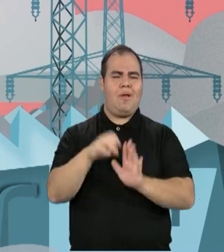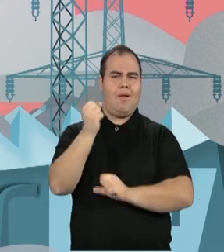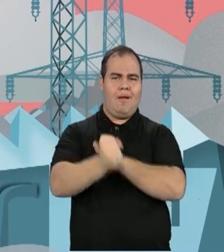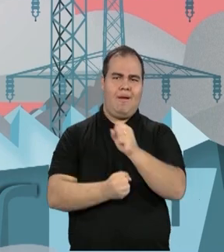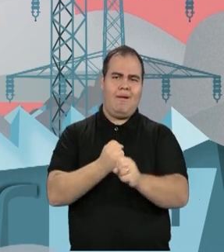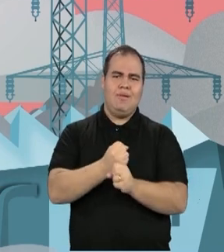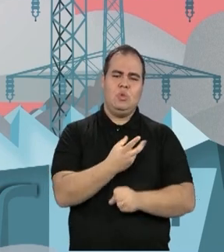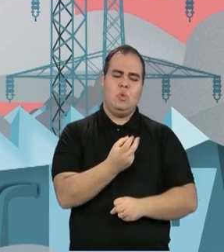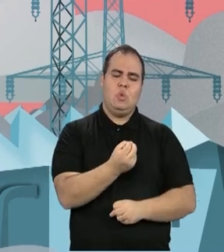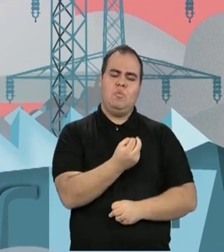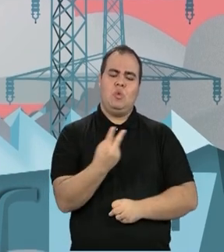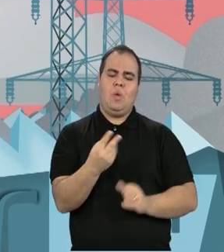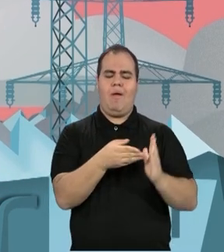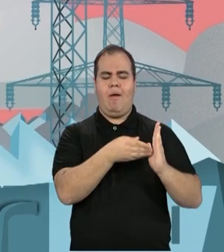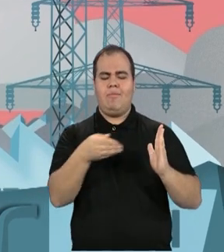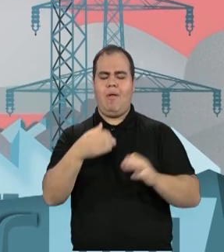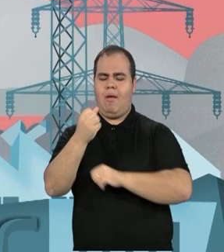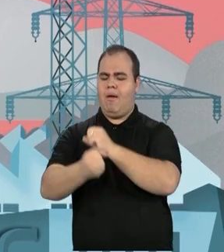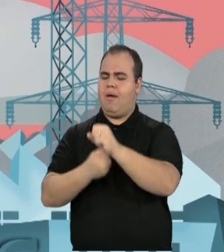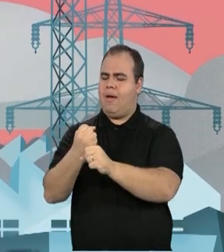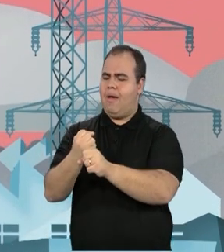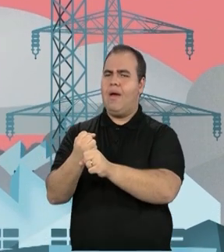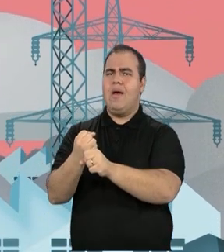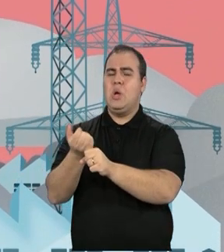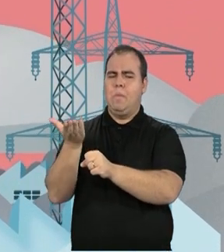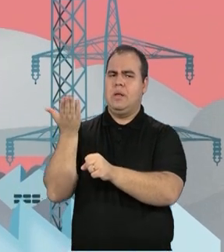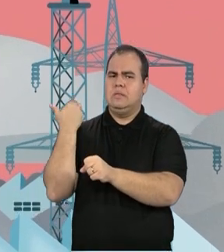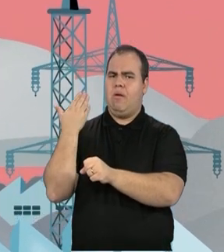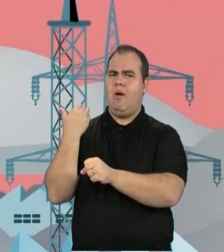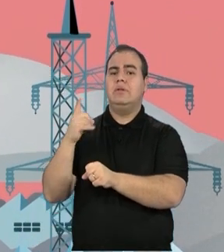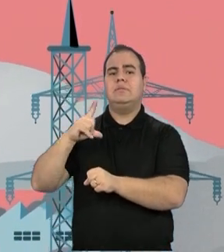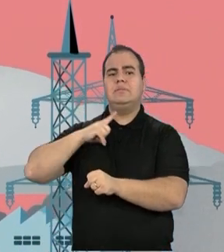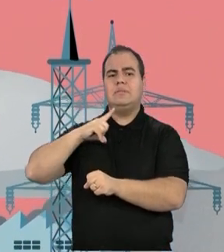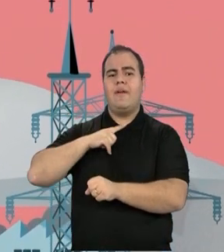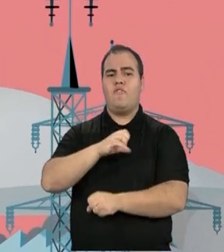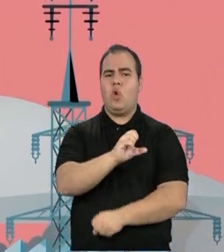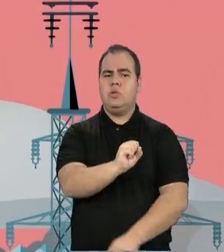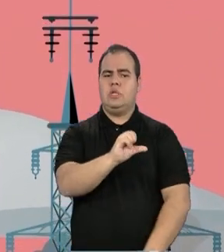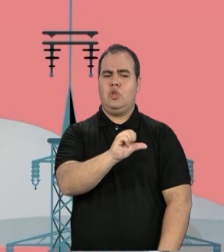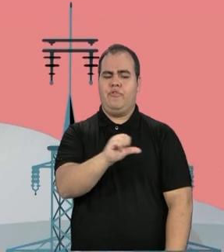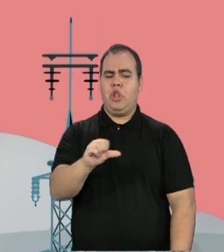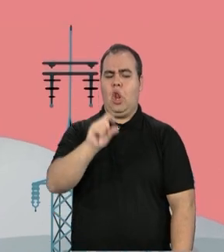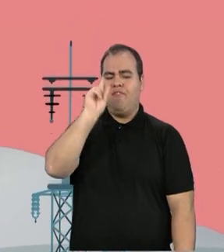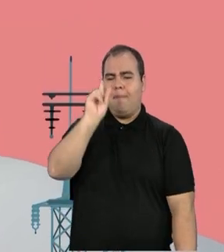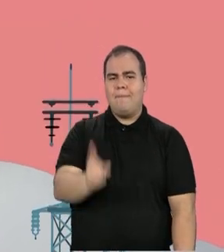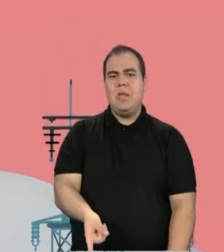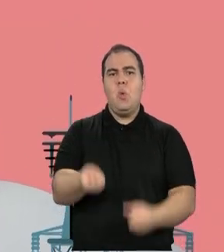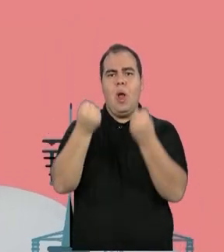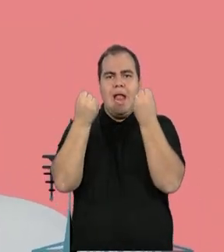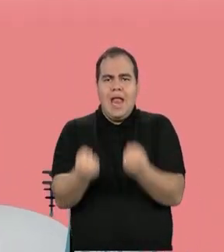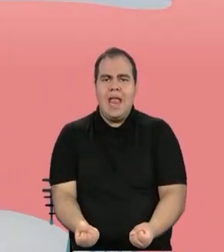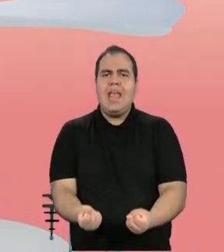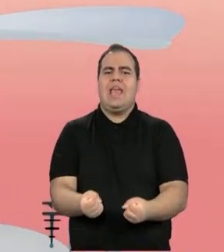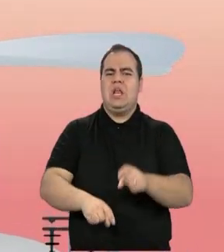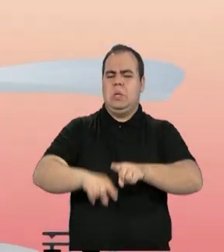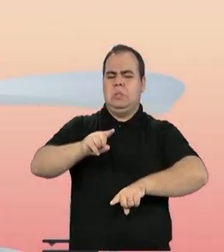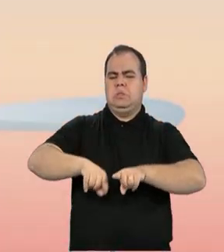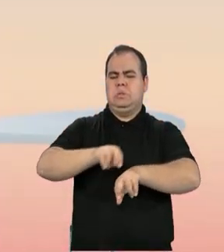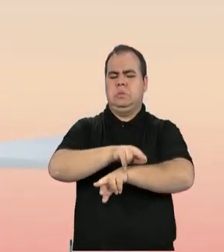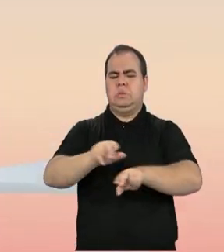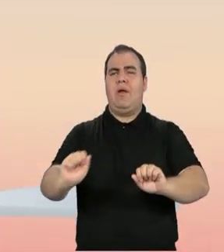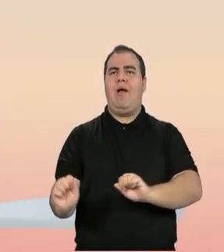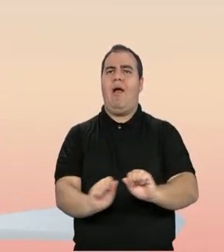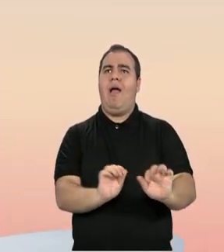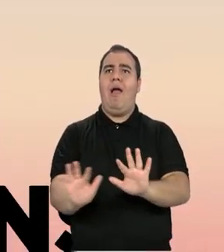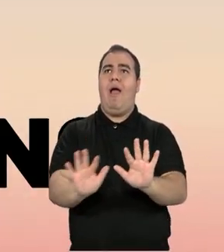até o ano passado, foram evitadas, por exemplo, as emissões de 899 mil toneladas de gases de efeito estufa,